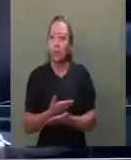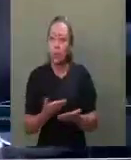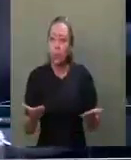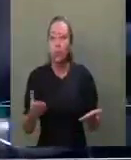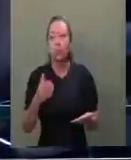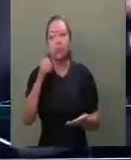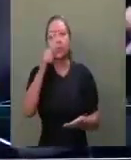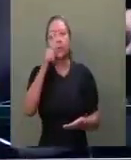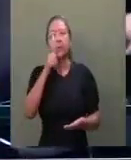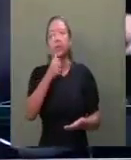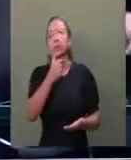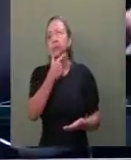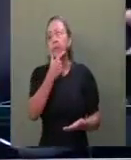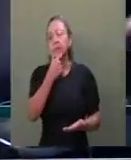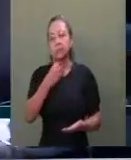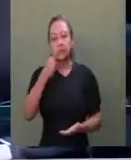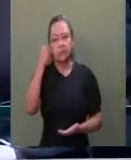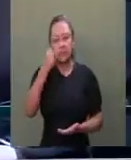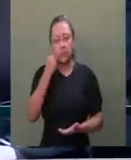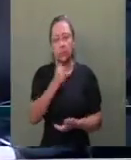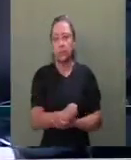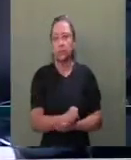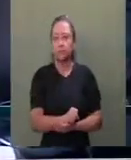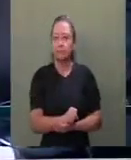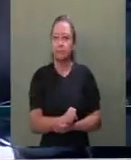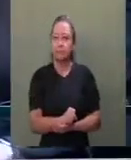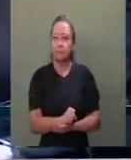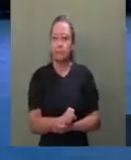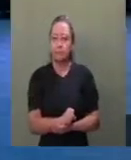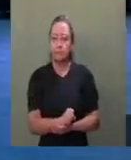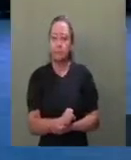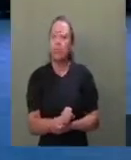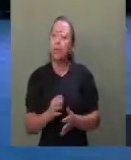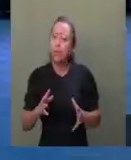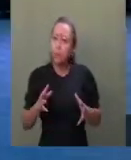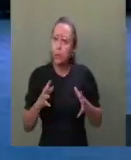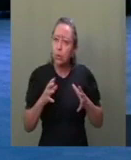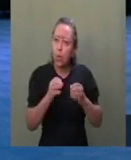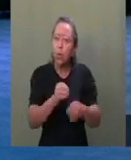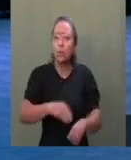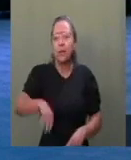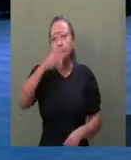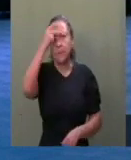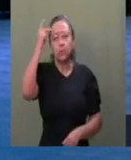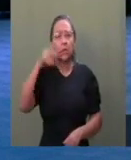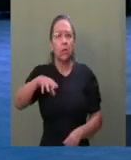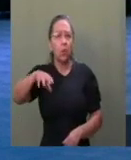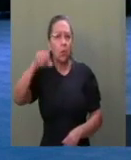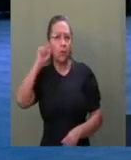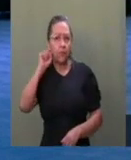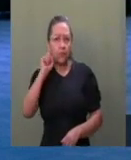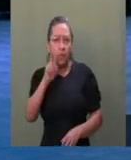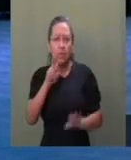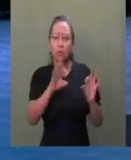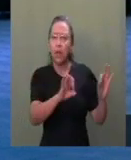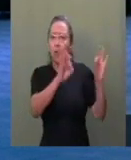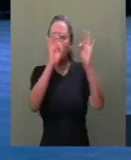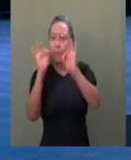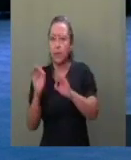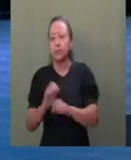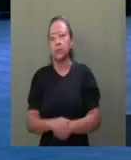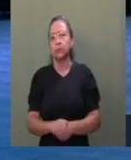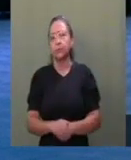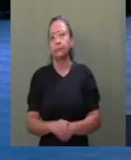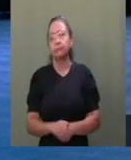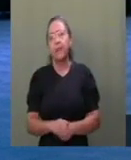E, senhores senadores, todos aqueles que nos escutam ou assistem por meio da rádio e TV Senado, em